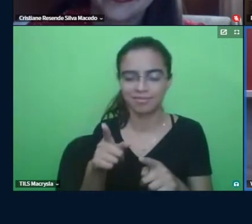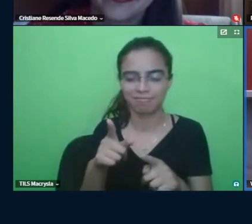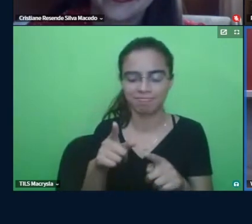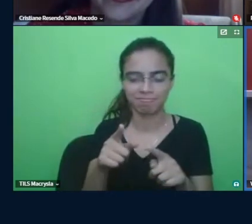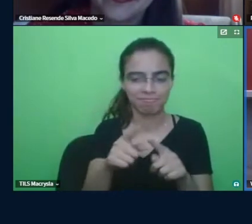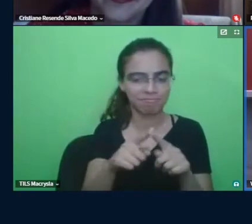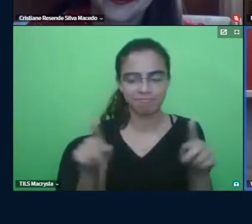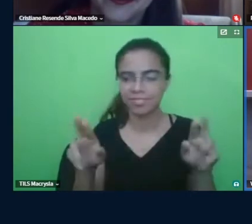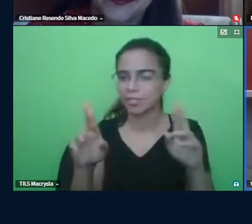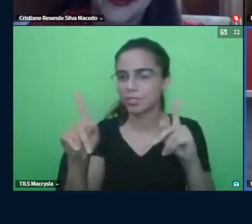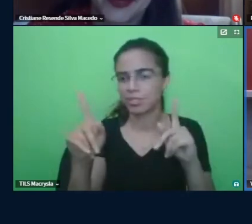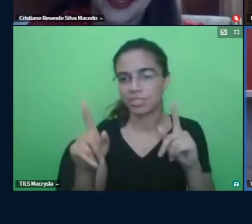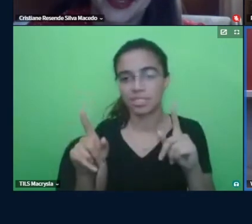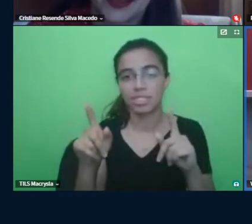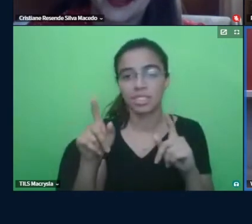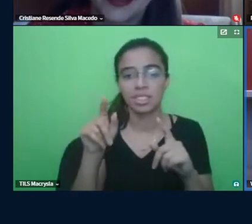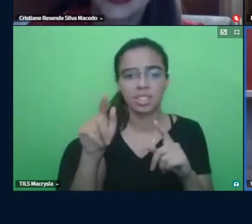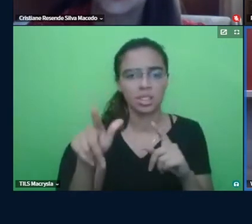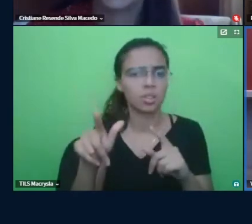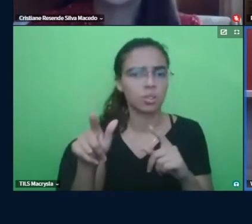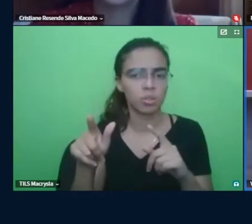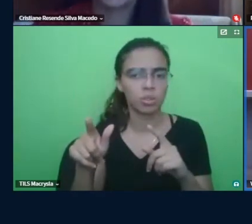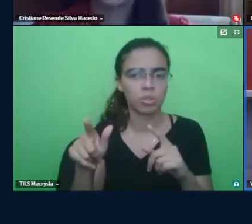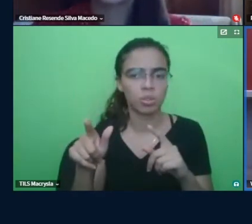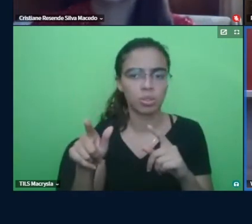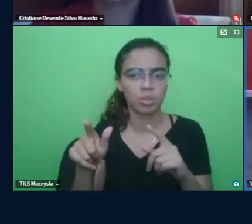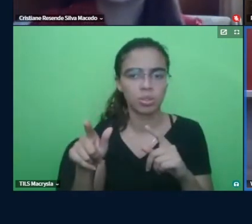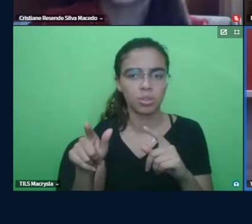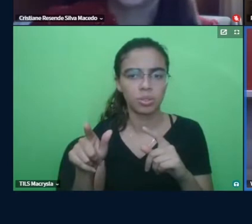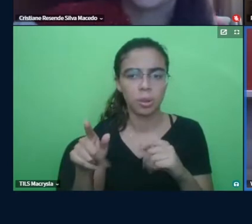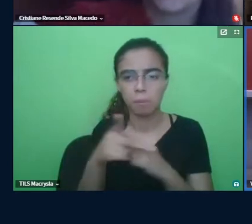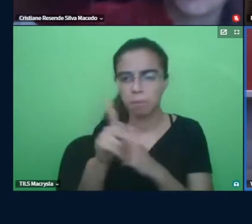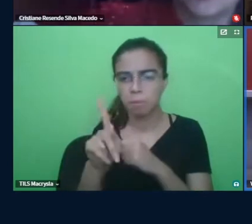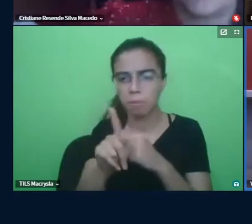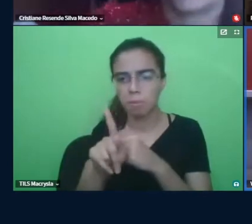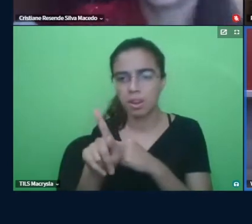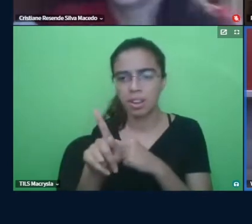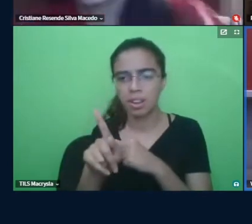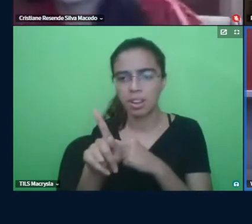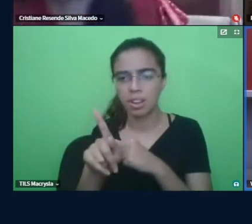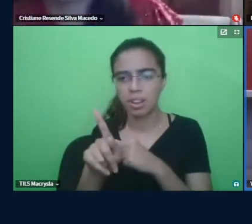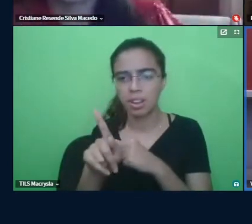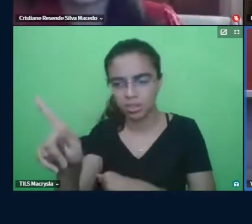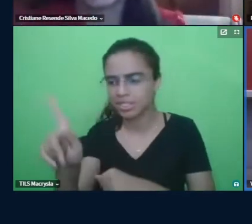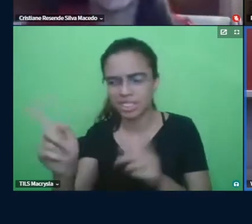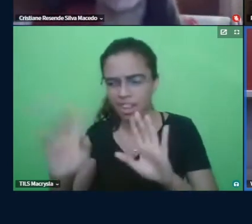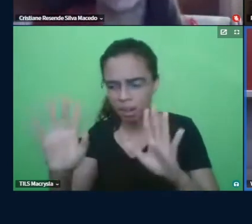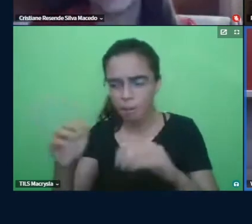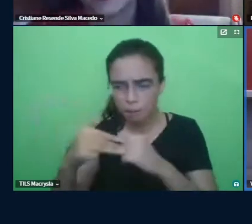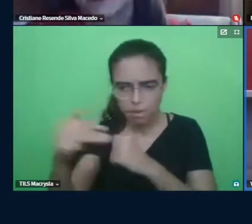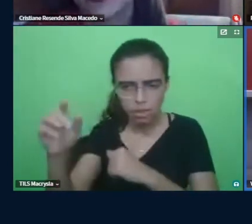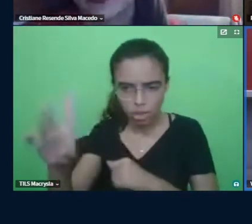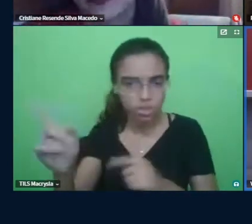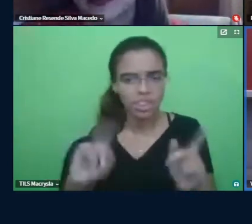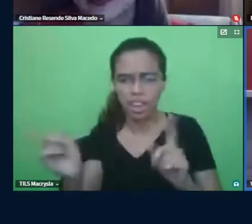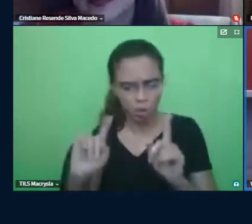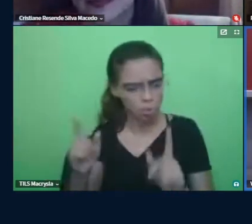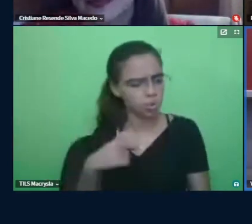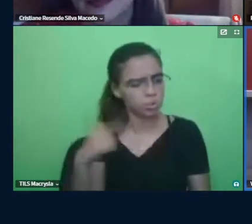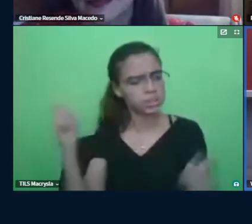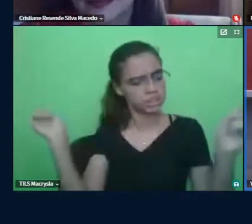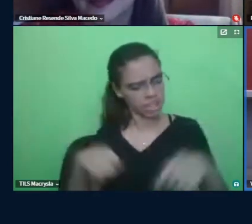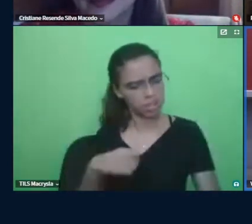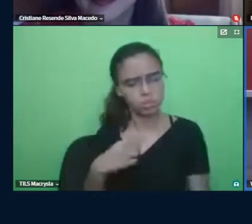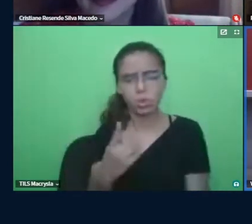Vanessa vou fazer uma pós-graduação não Cristiane faz o mestrado não eu dou conta eu vou fazer eu só tenho uma filha pequena